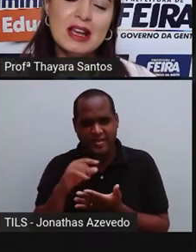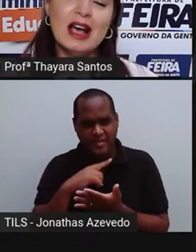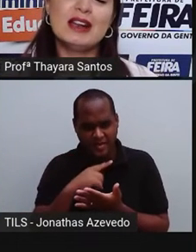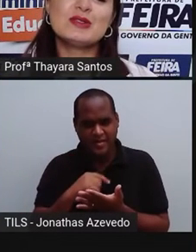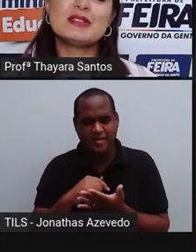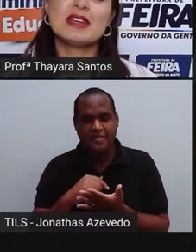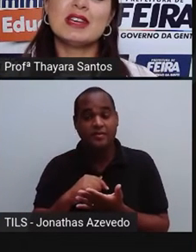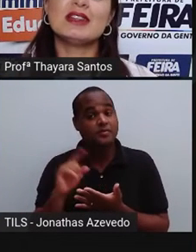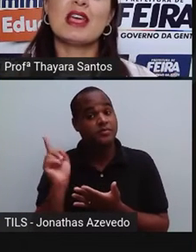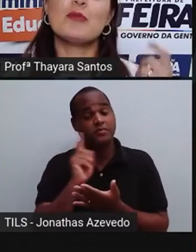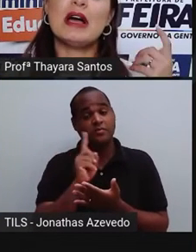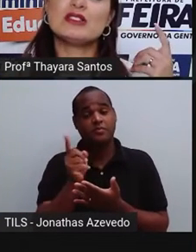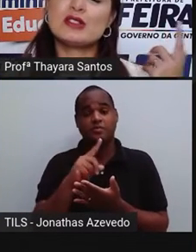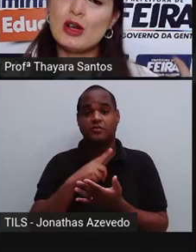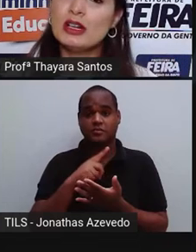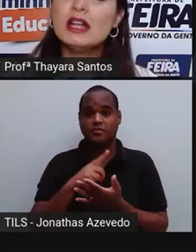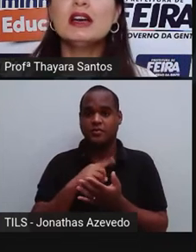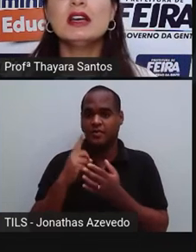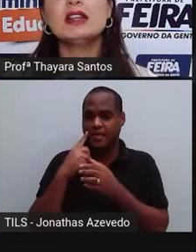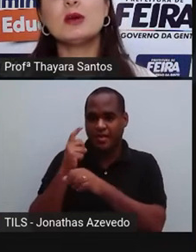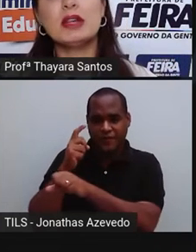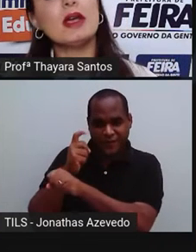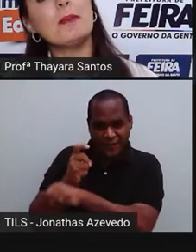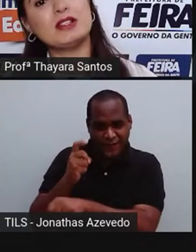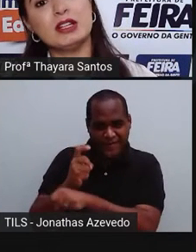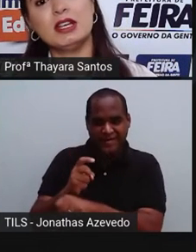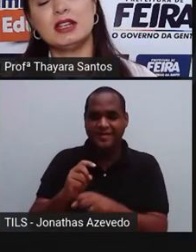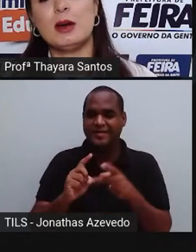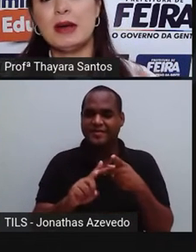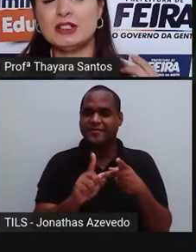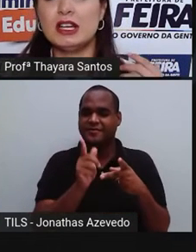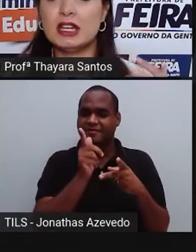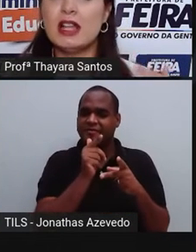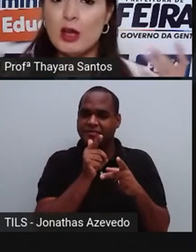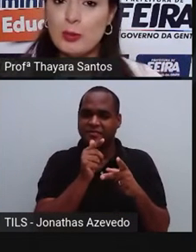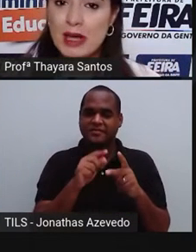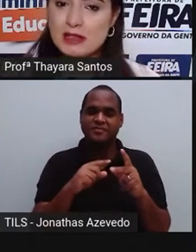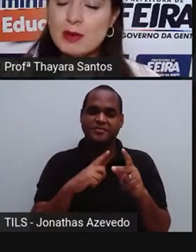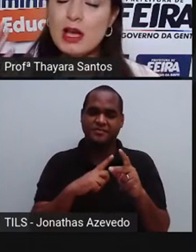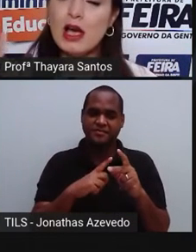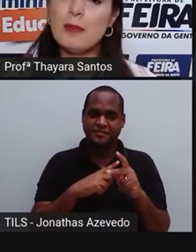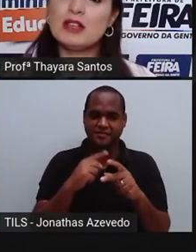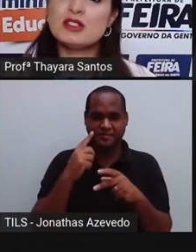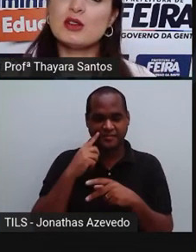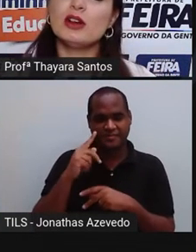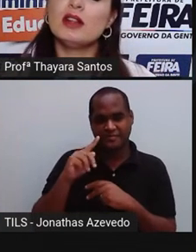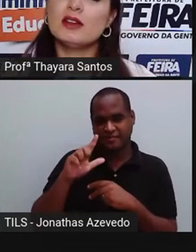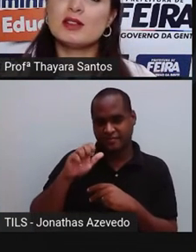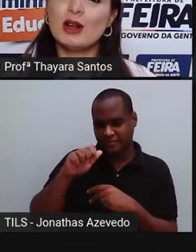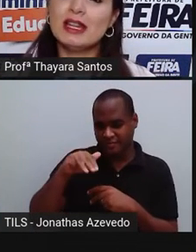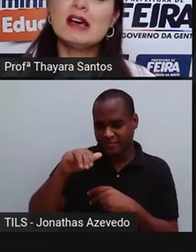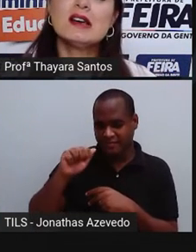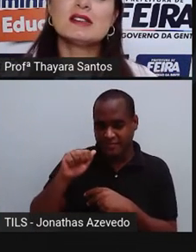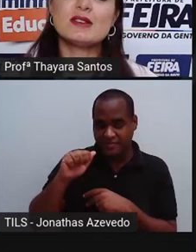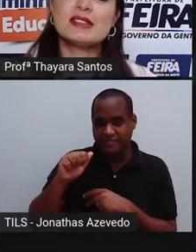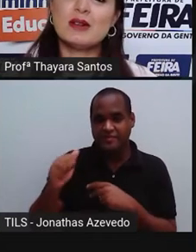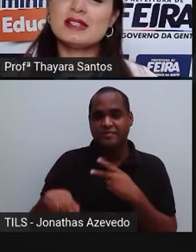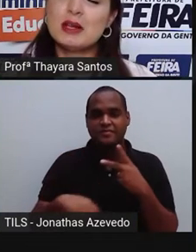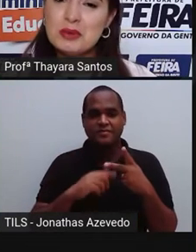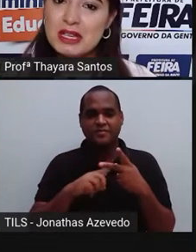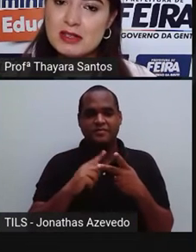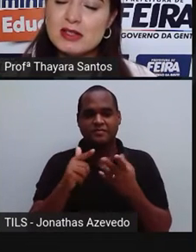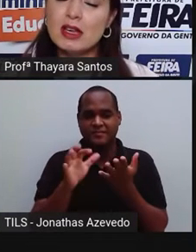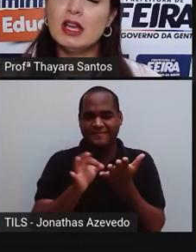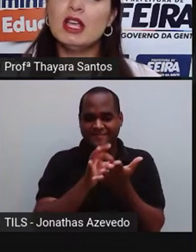não é. Ali no sangue tem a parte sólida e também tem a parte líquida. parte líquida é o plasma, a parte sólida são as